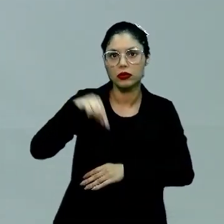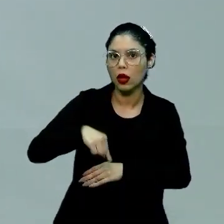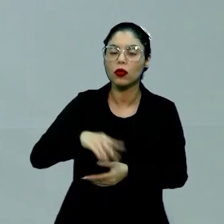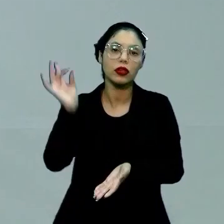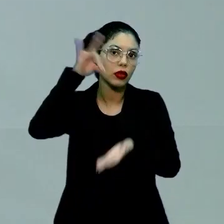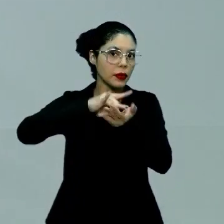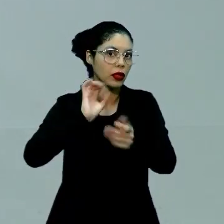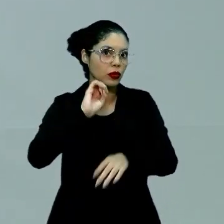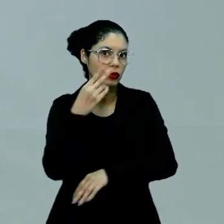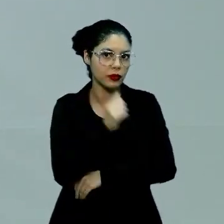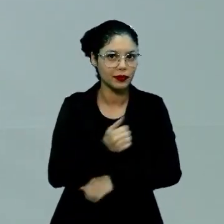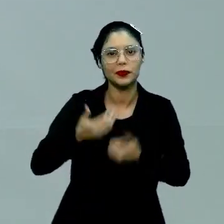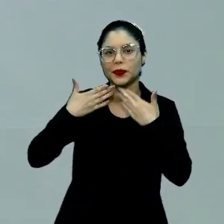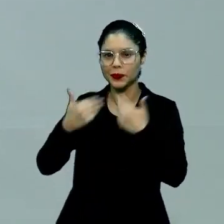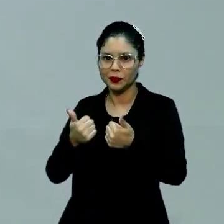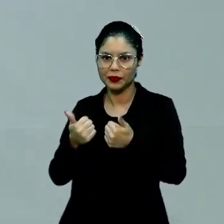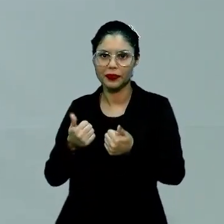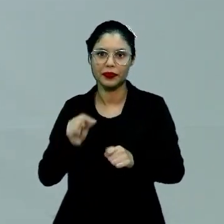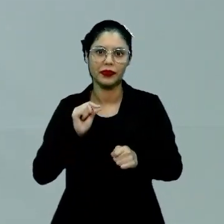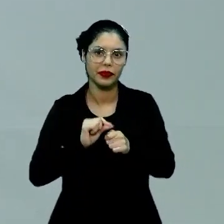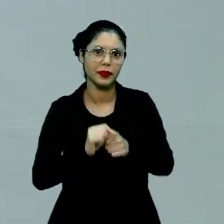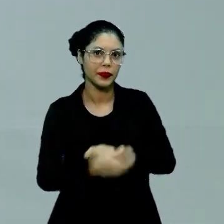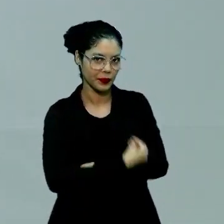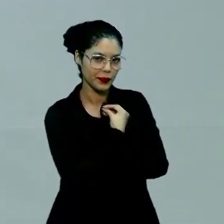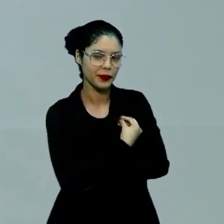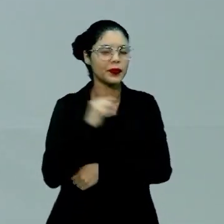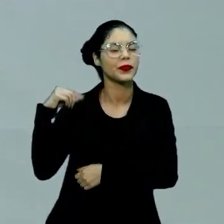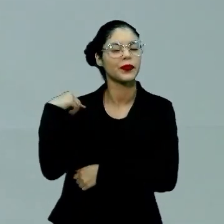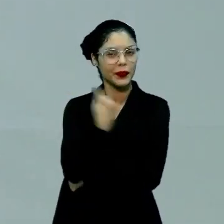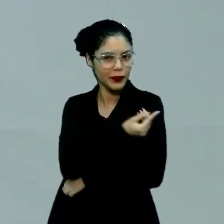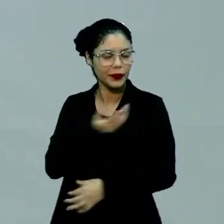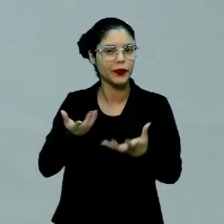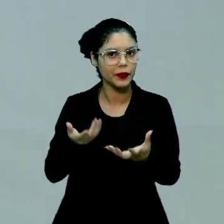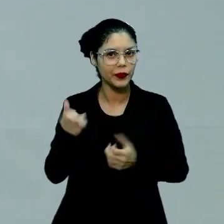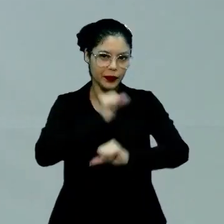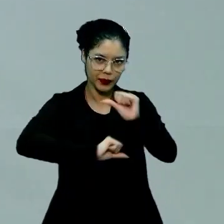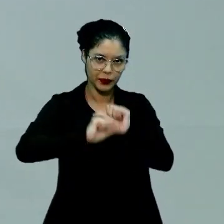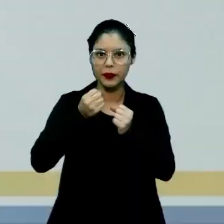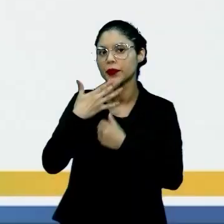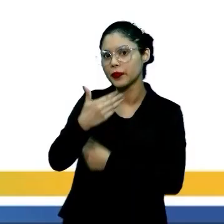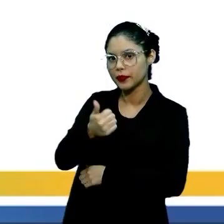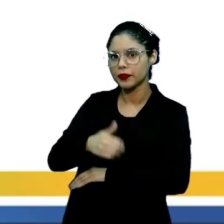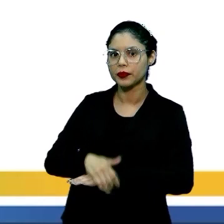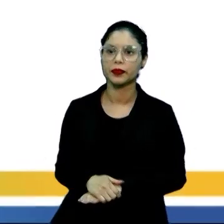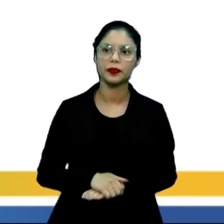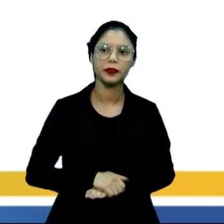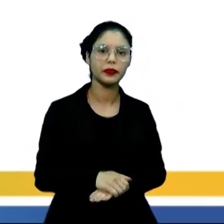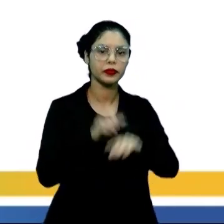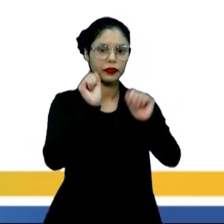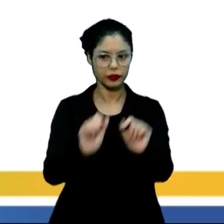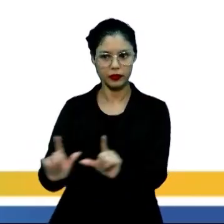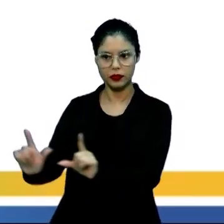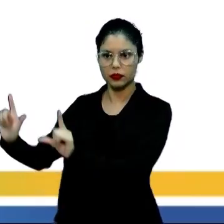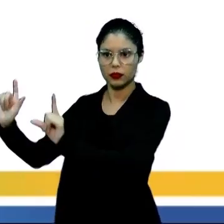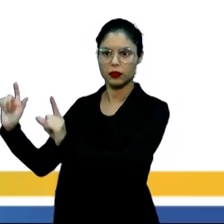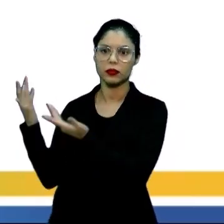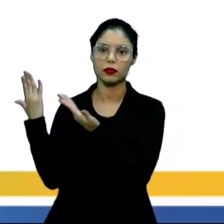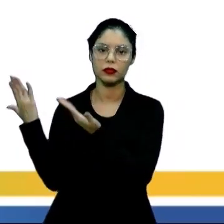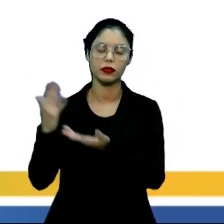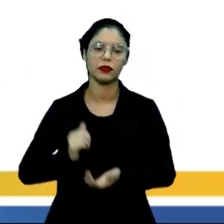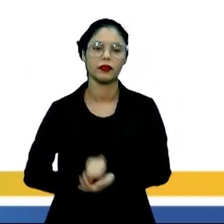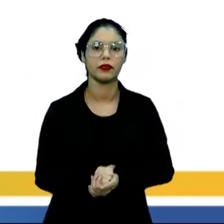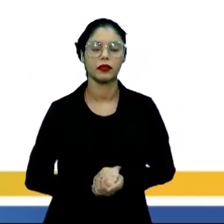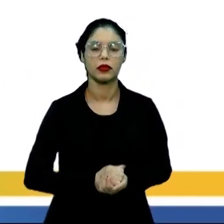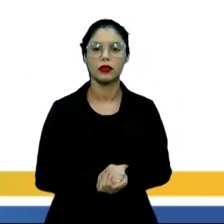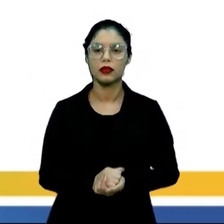sua realidade, tranquilo? Por isso que é bom a gente fazer essa vivência e é isso que a gente está querendo aqui, essa troca, beleza? Então, seguindo aqui na construção, a gente vai